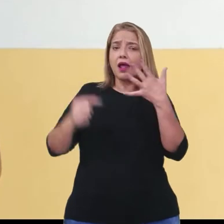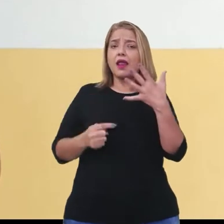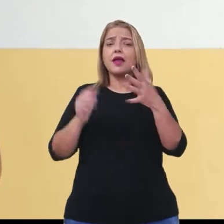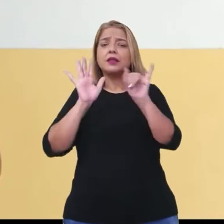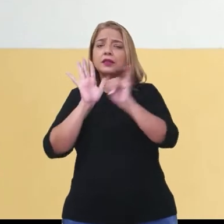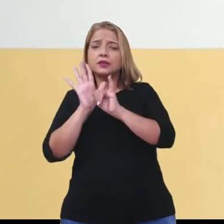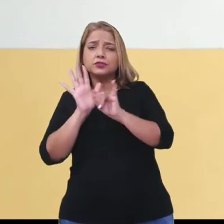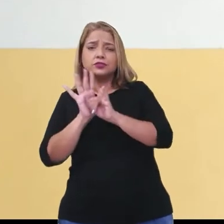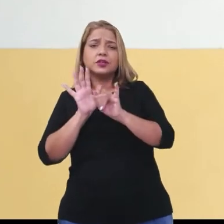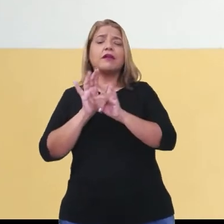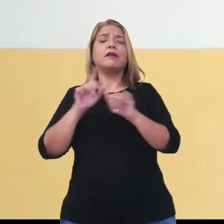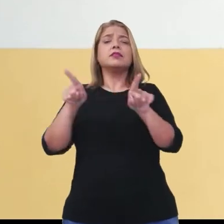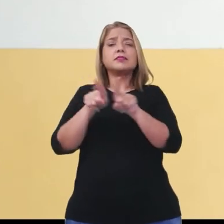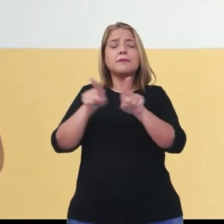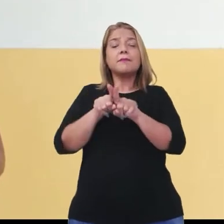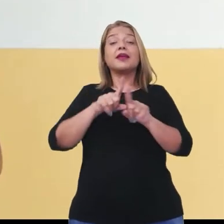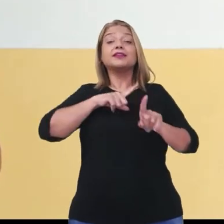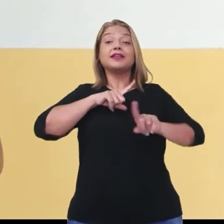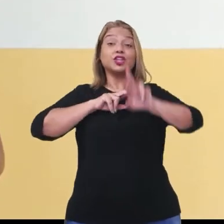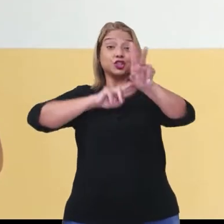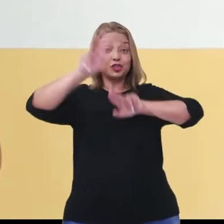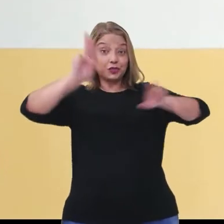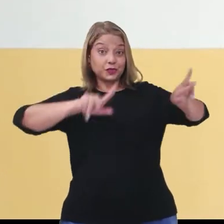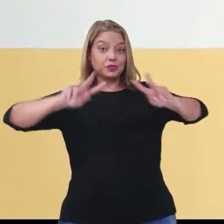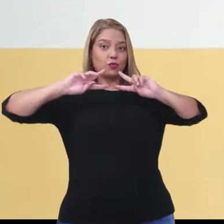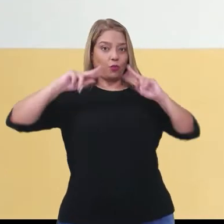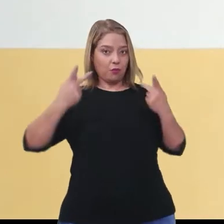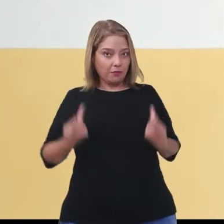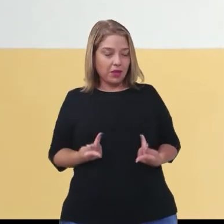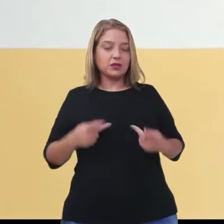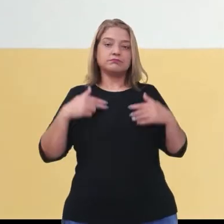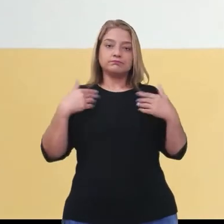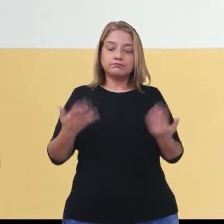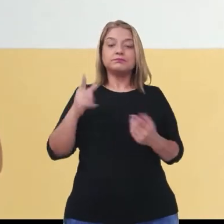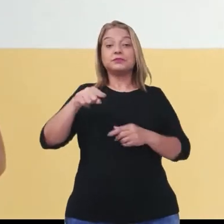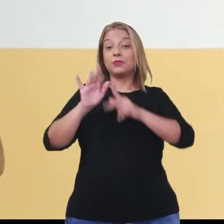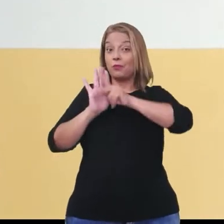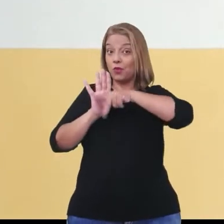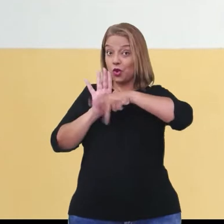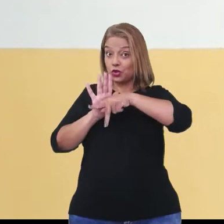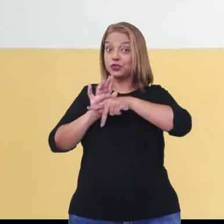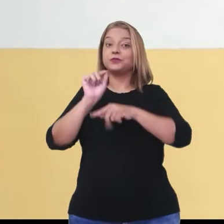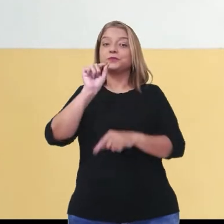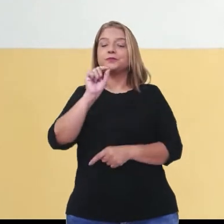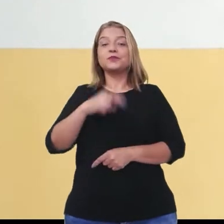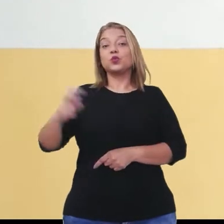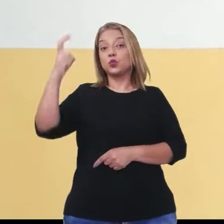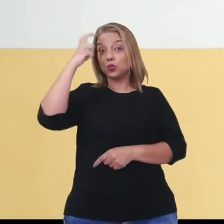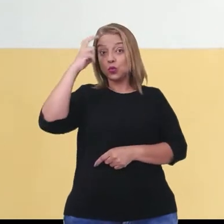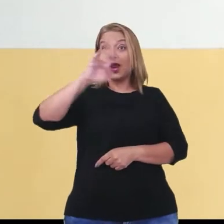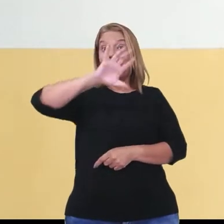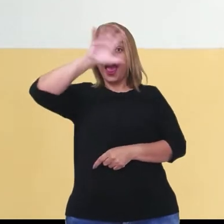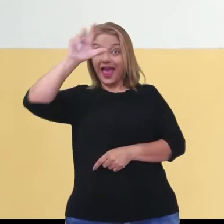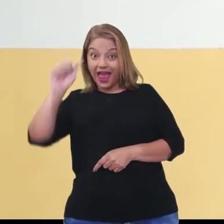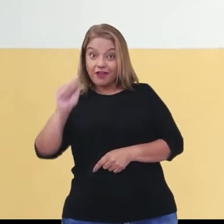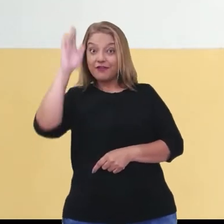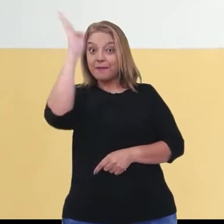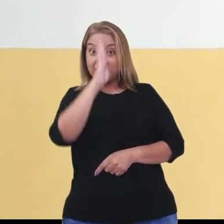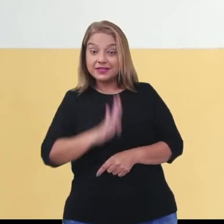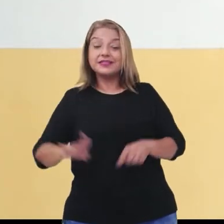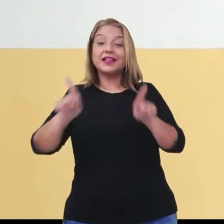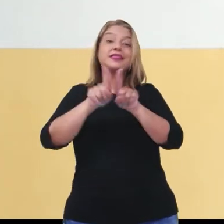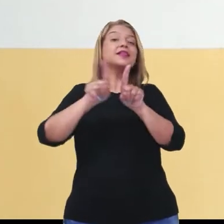valorização da diversidade humana. Por isso, as ações do projeto institucional Cultura Afro-Brasileira e